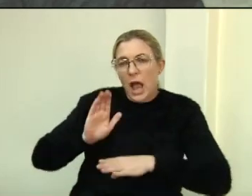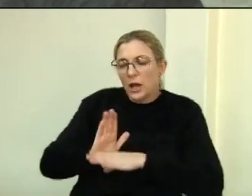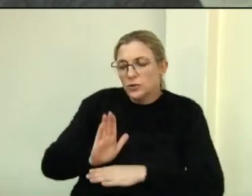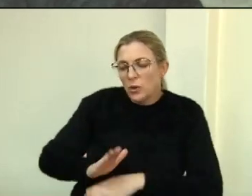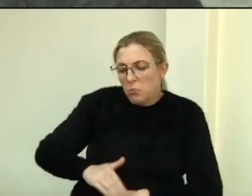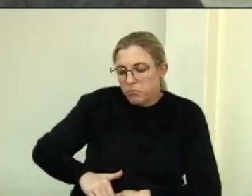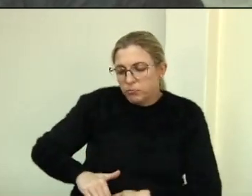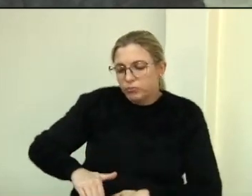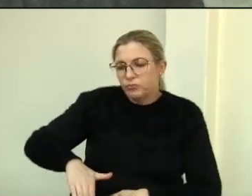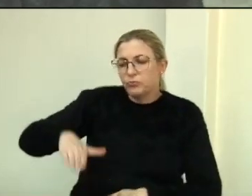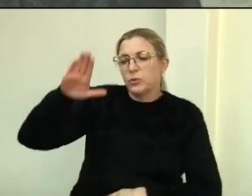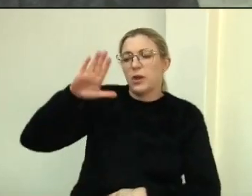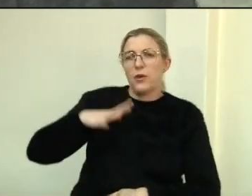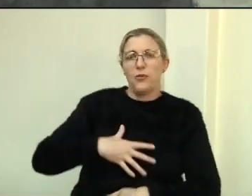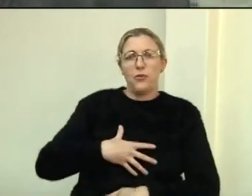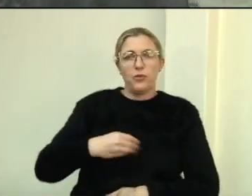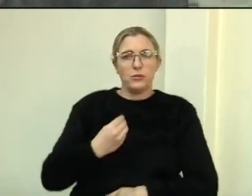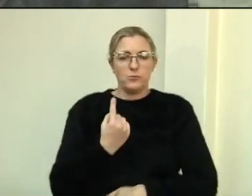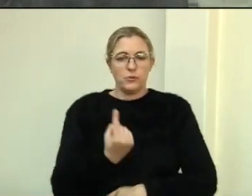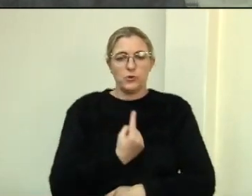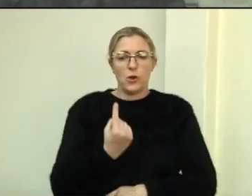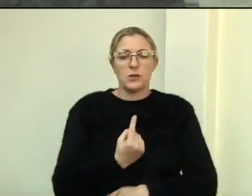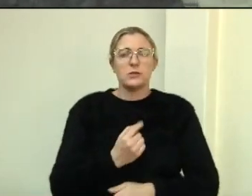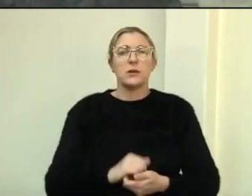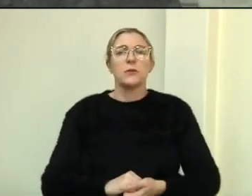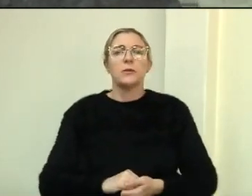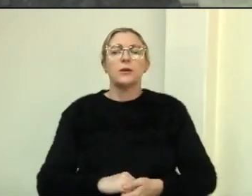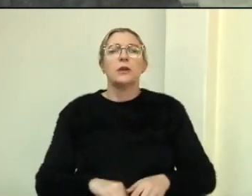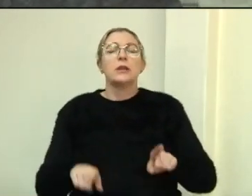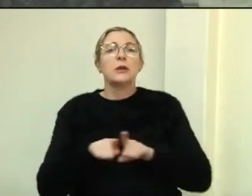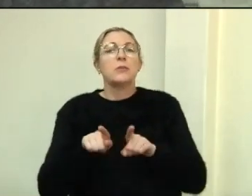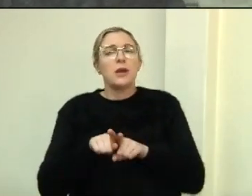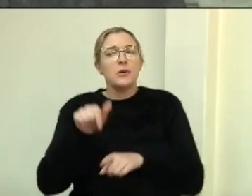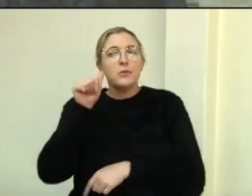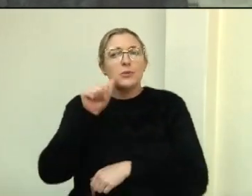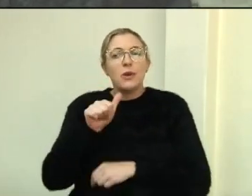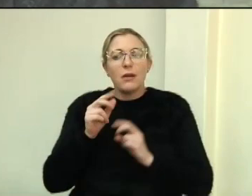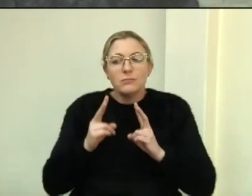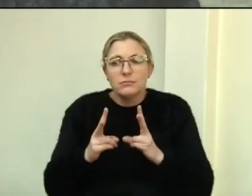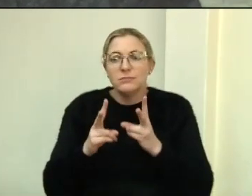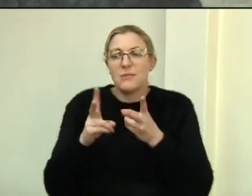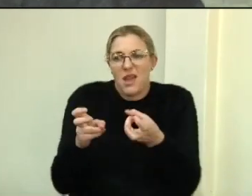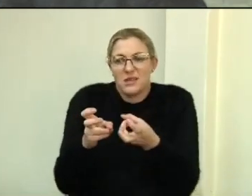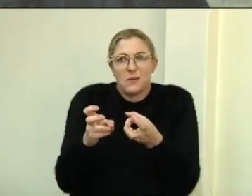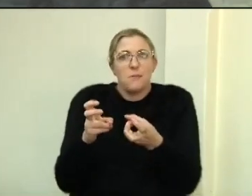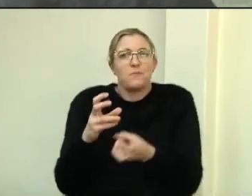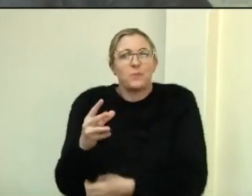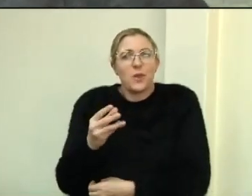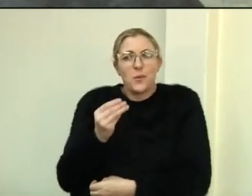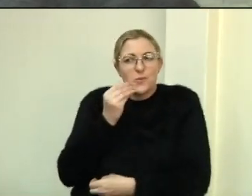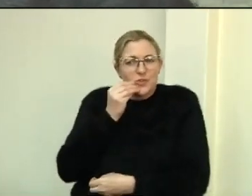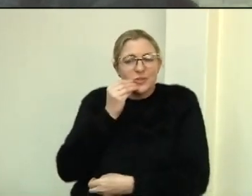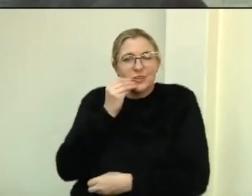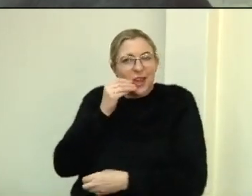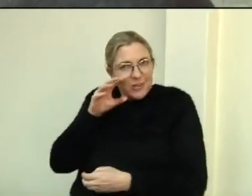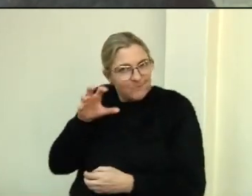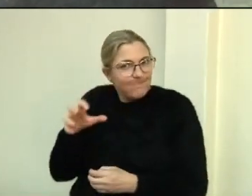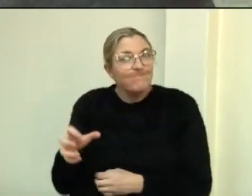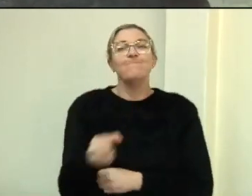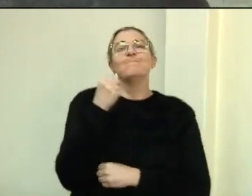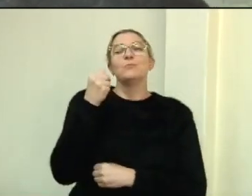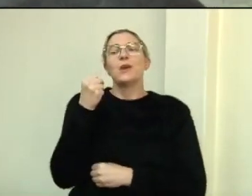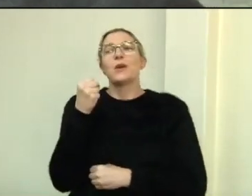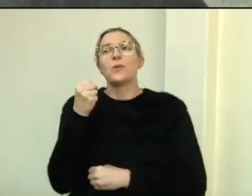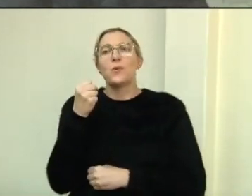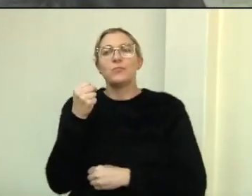Mas uma mulher que viu as oportunidades na sua frente e as abraçou. que passou em dois